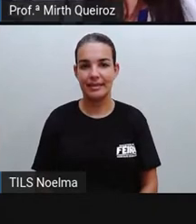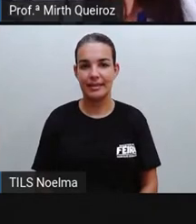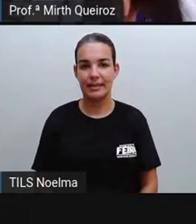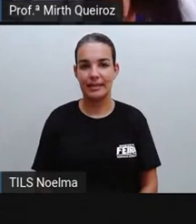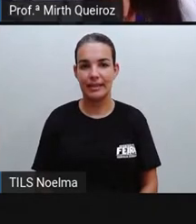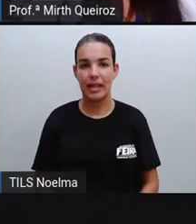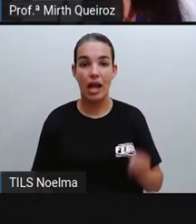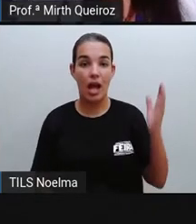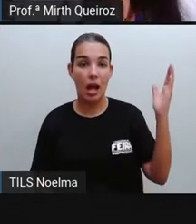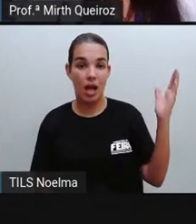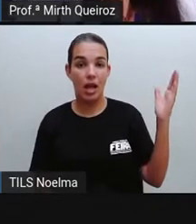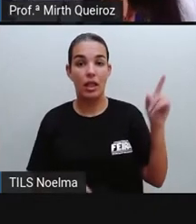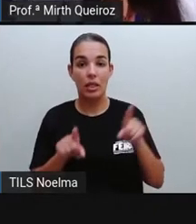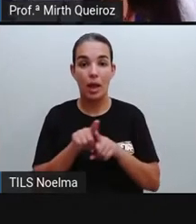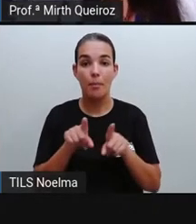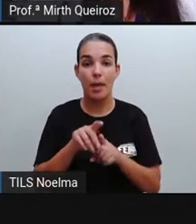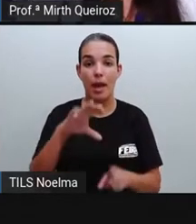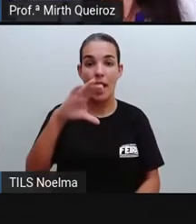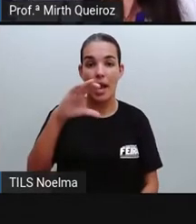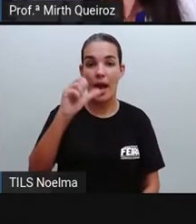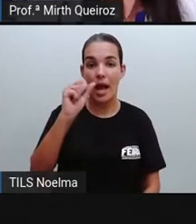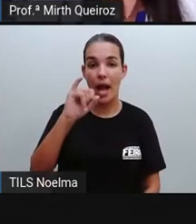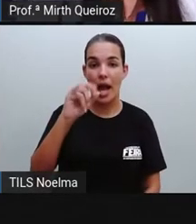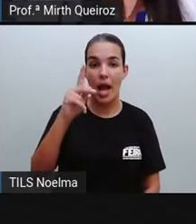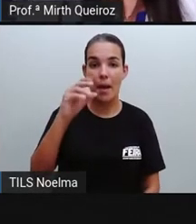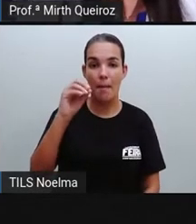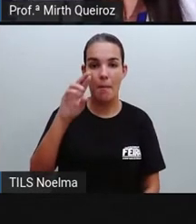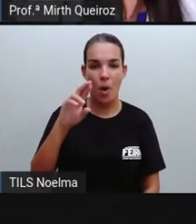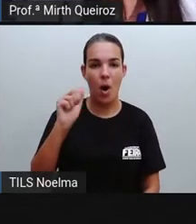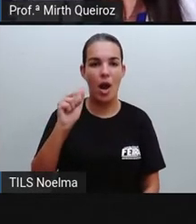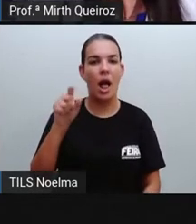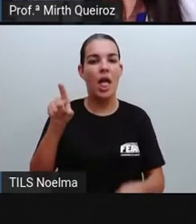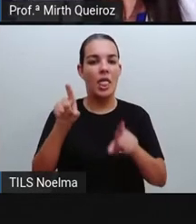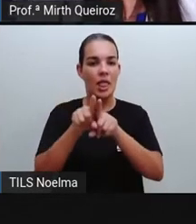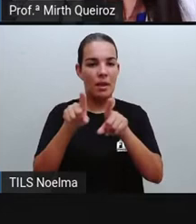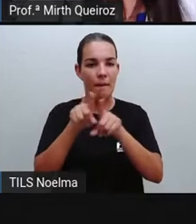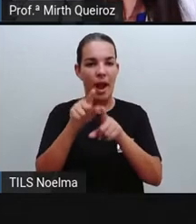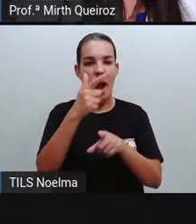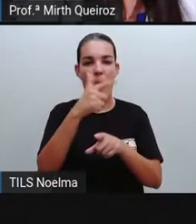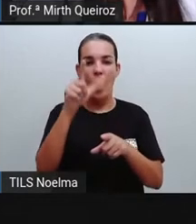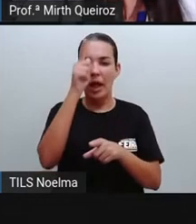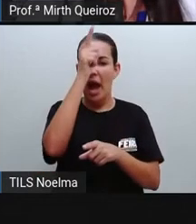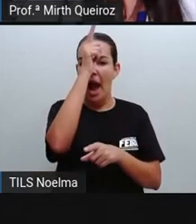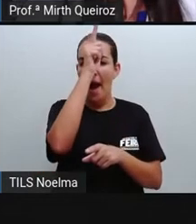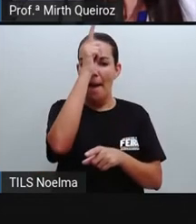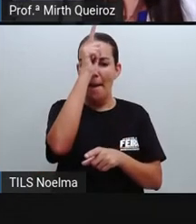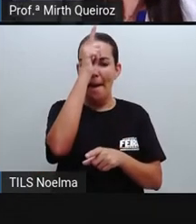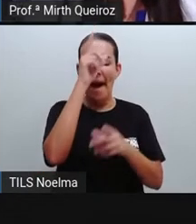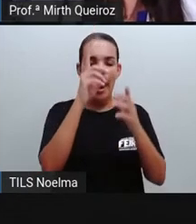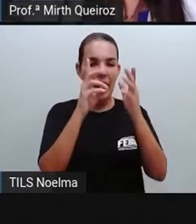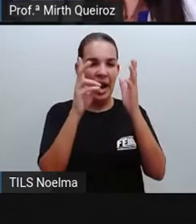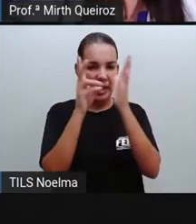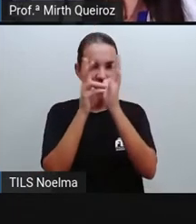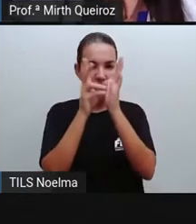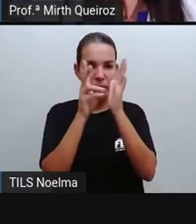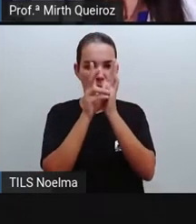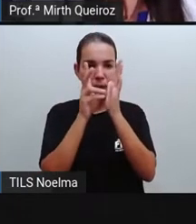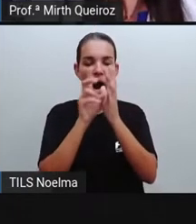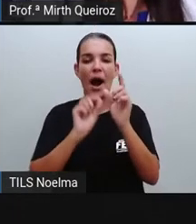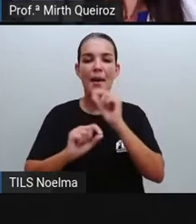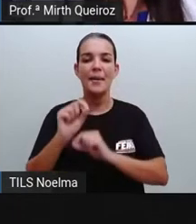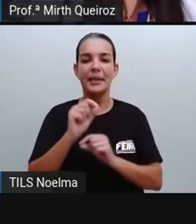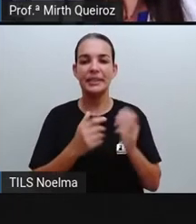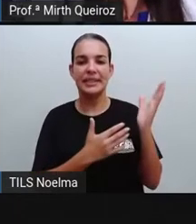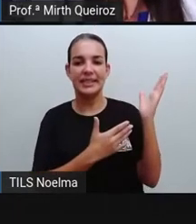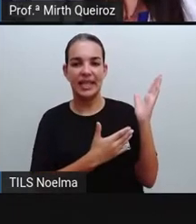Tem a lenda também do Caipora, que é outra lenda indígena também. Na lenda do Caipora, ele vai ser